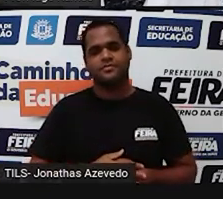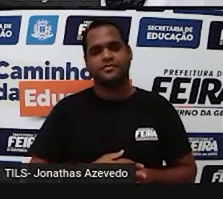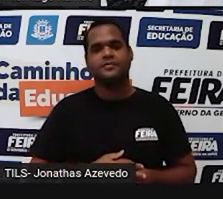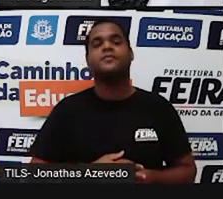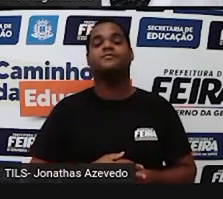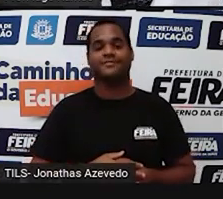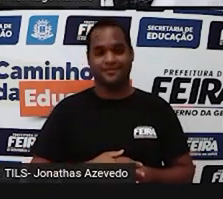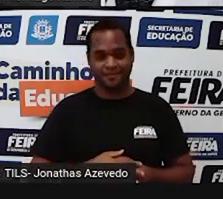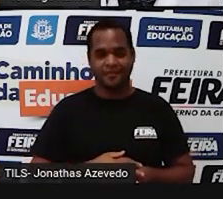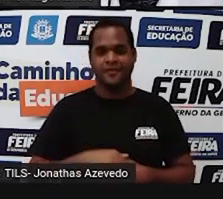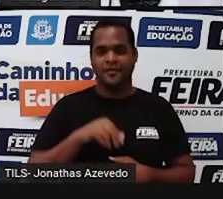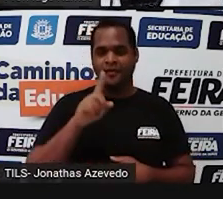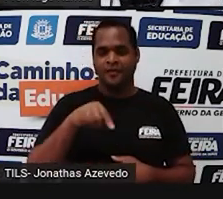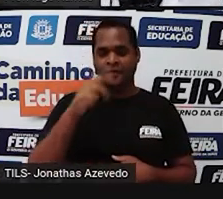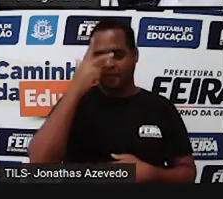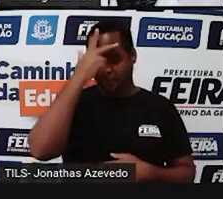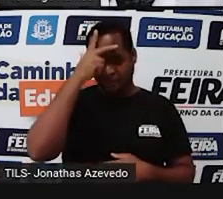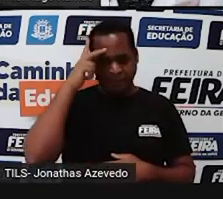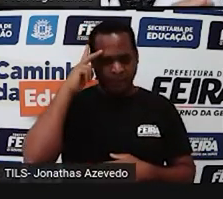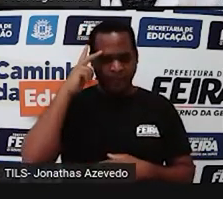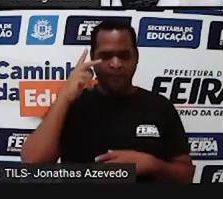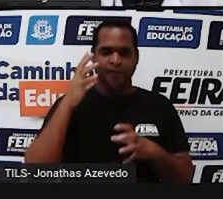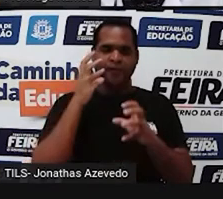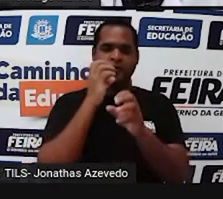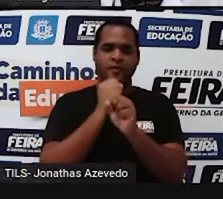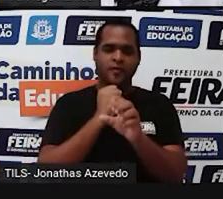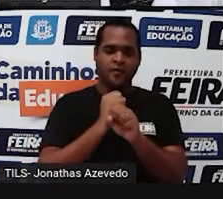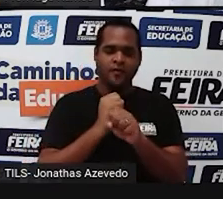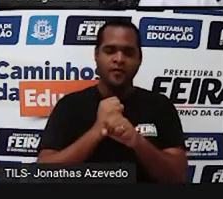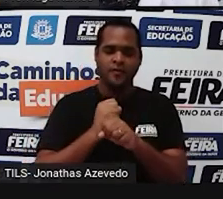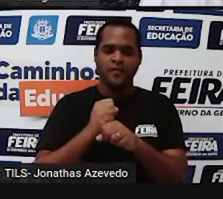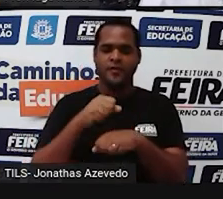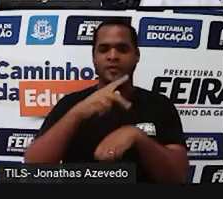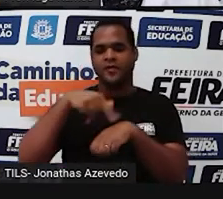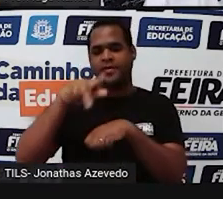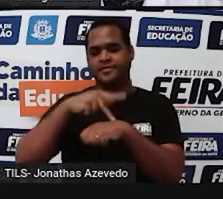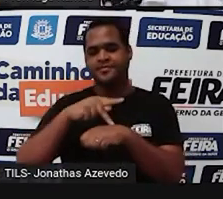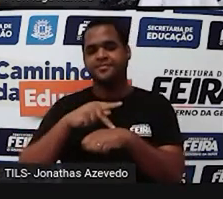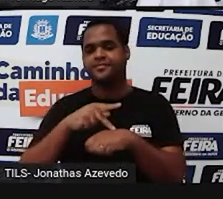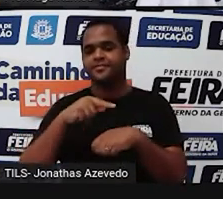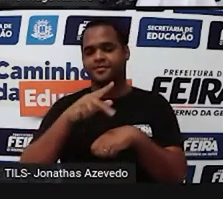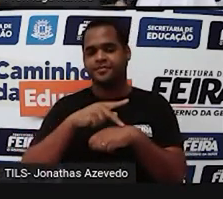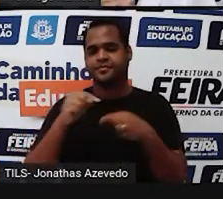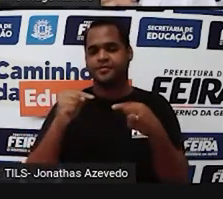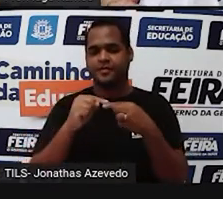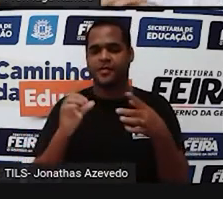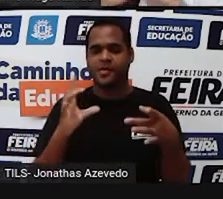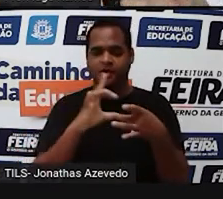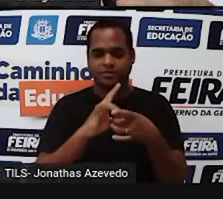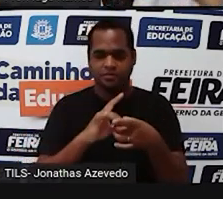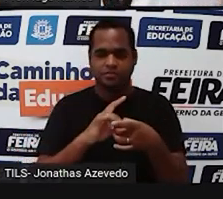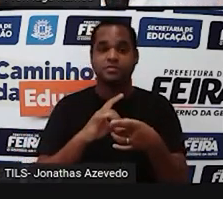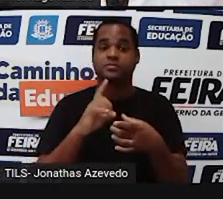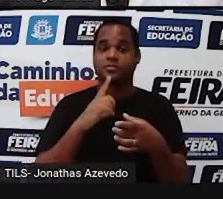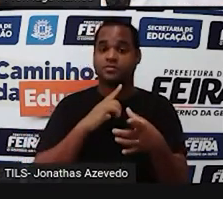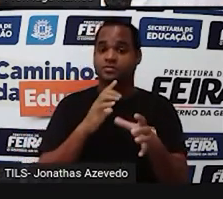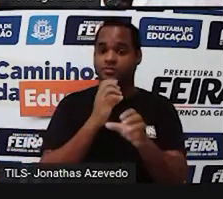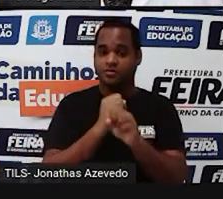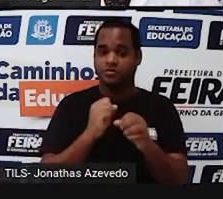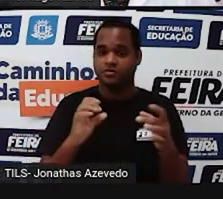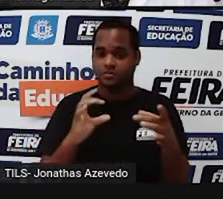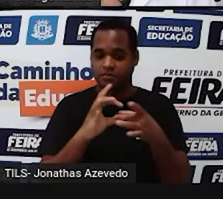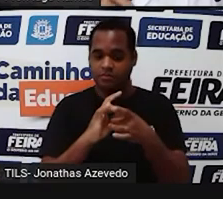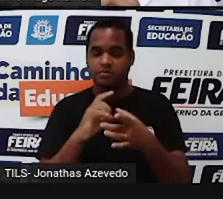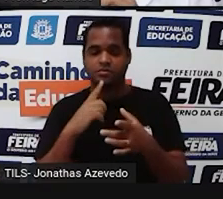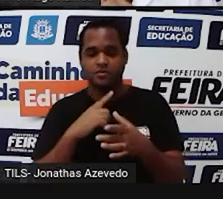Esse total de pessoas para esses países tem que ser em relação ao total de pessoas do